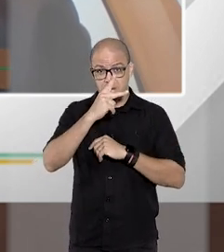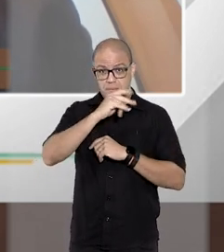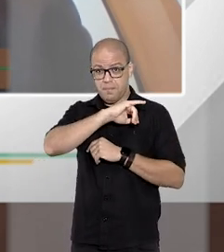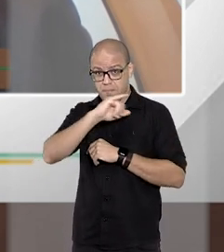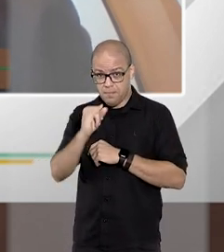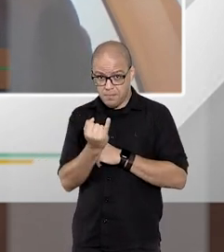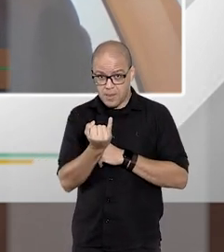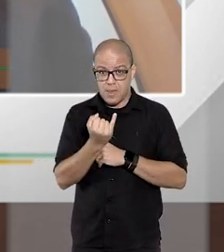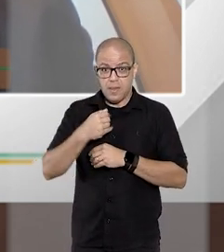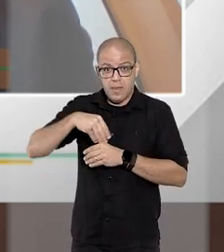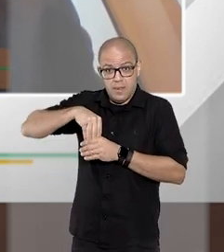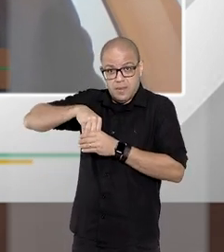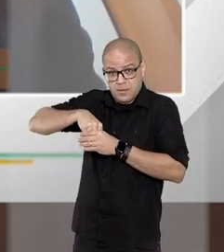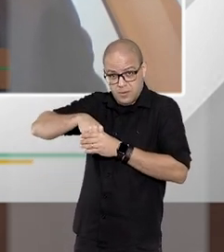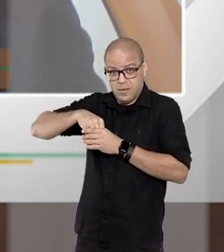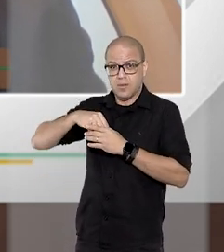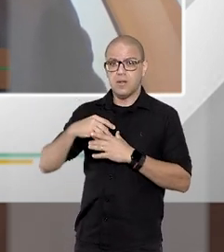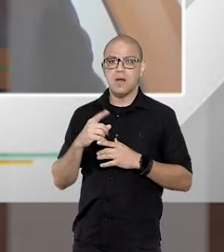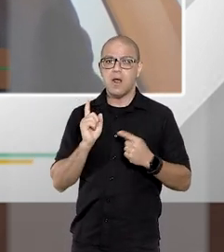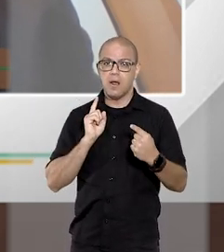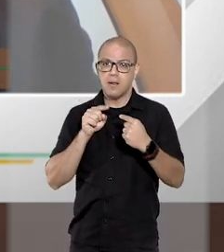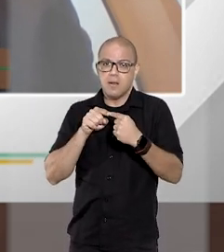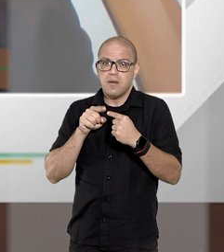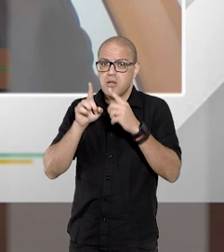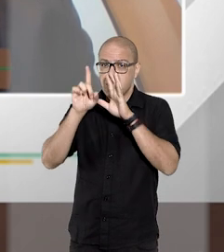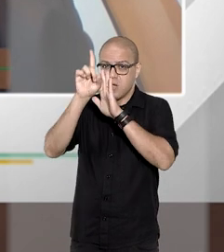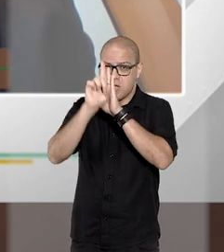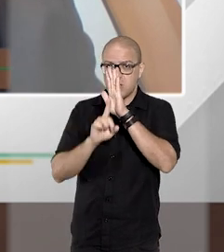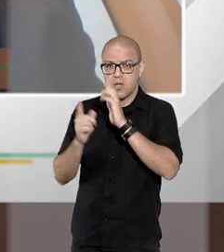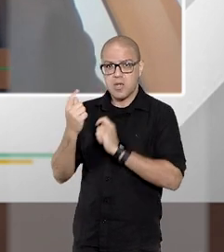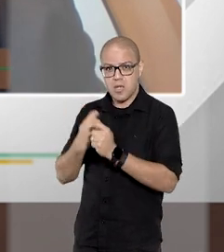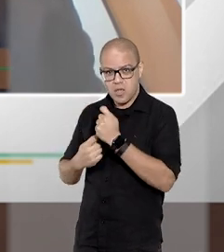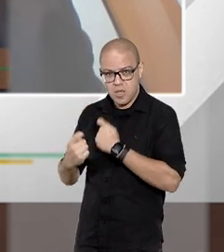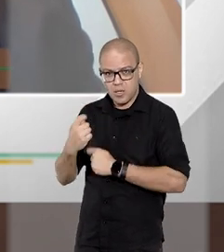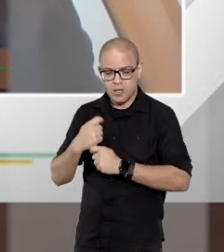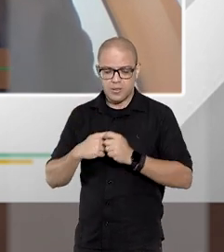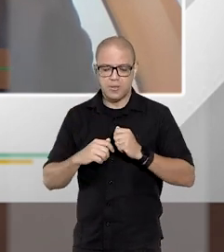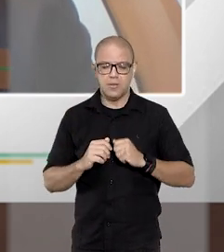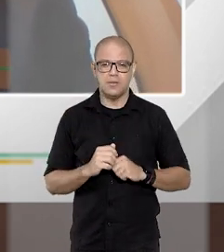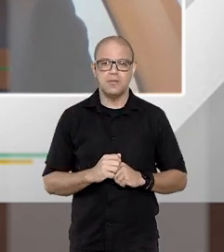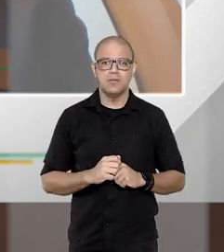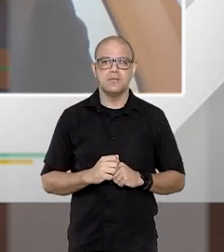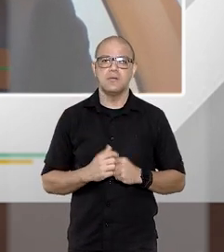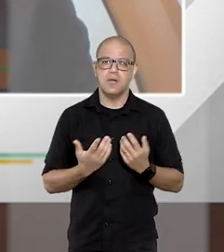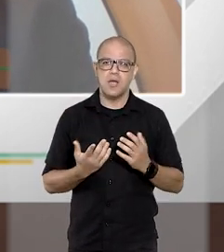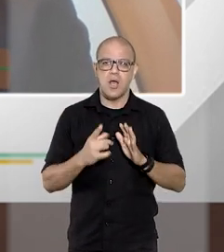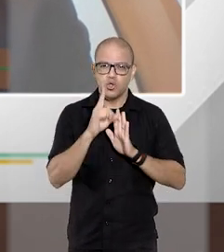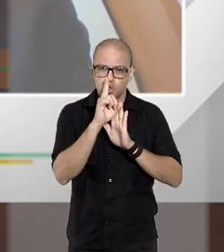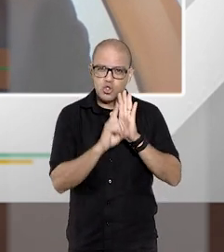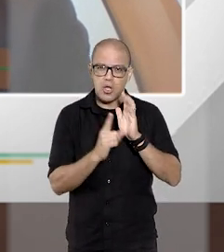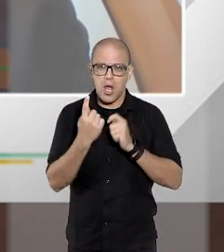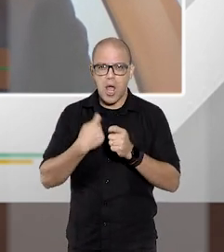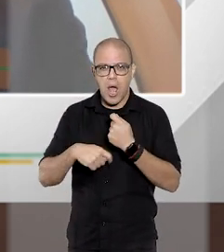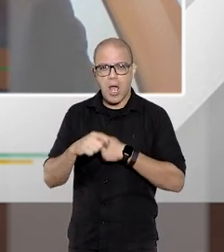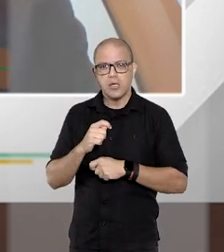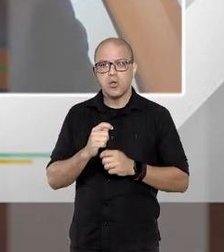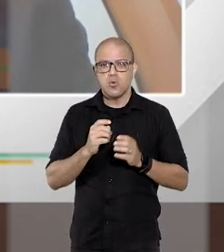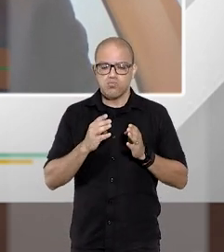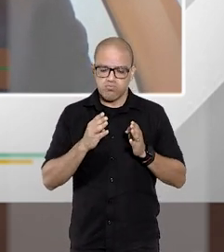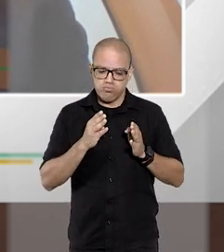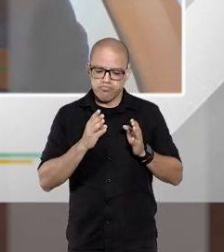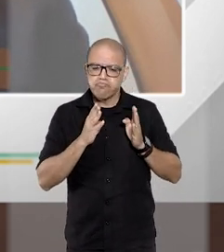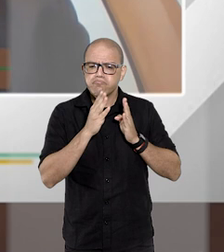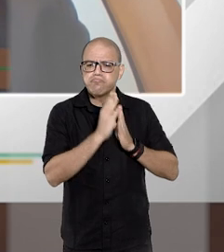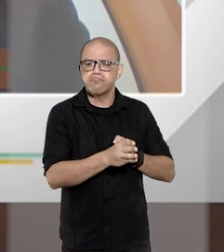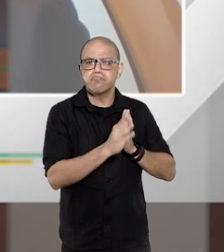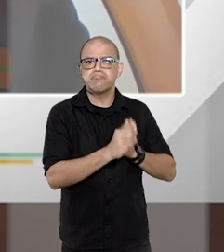jurídicas de direito público interno, já estão mais ligadas ao direito administrativo, normalmente são o direito administrativo que baliza